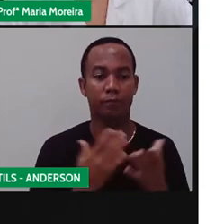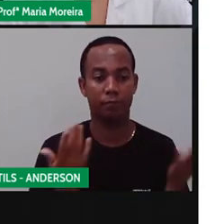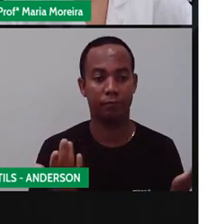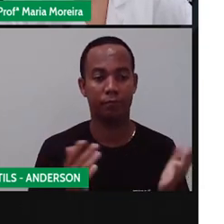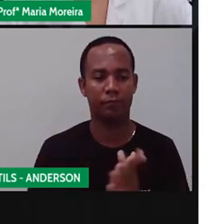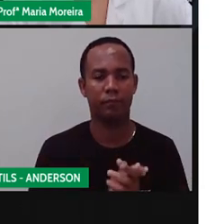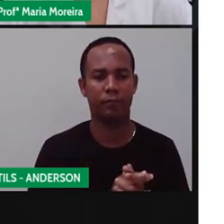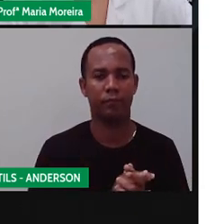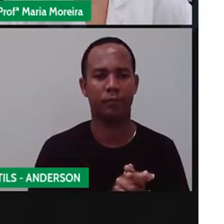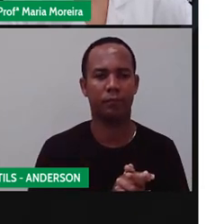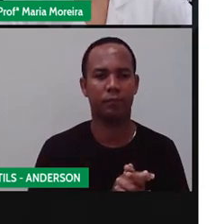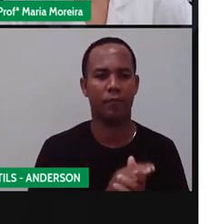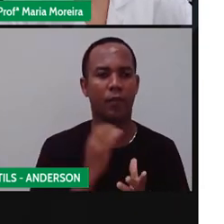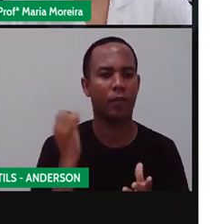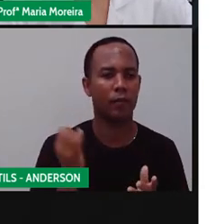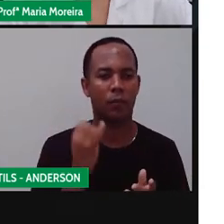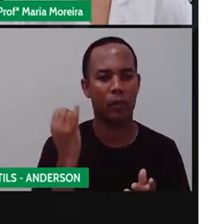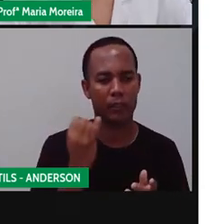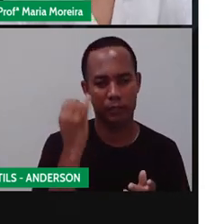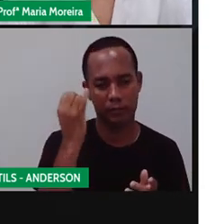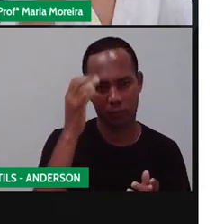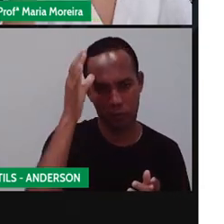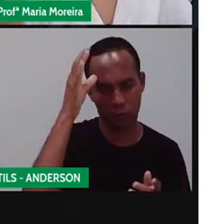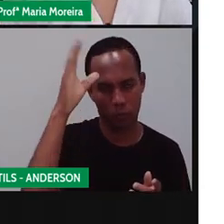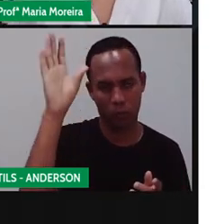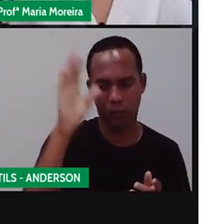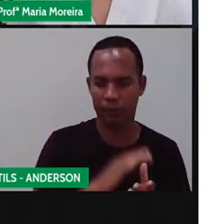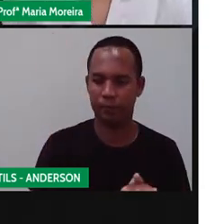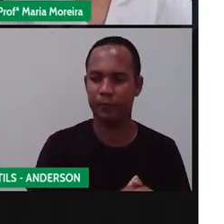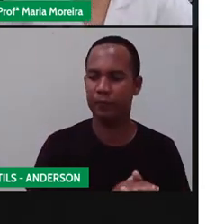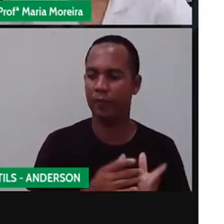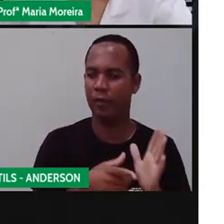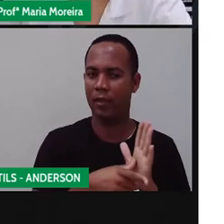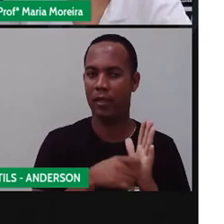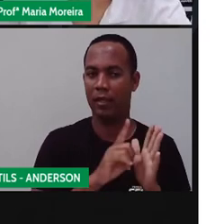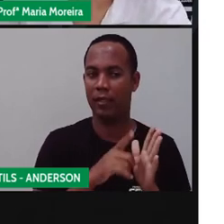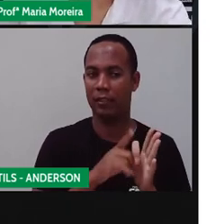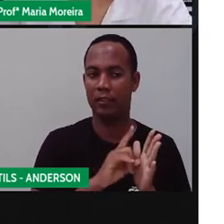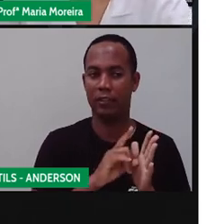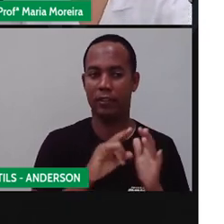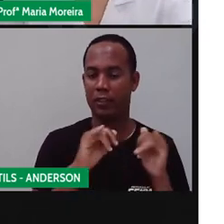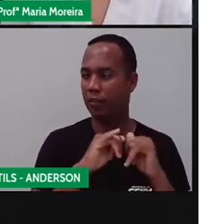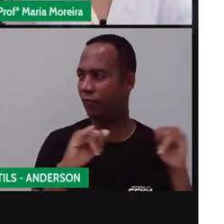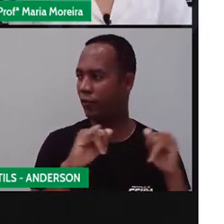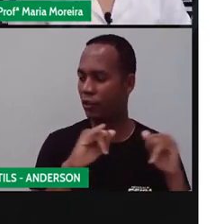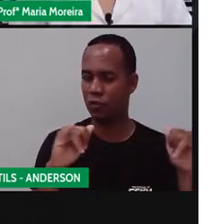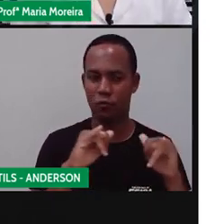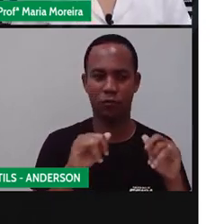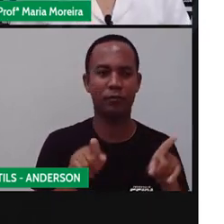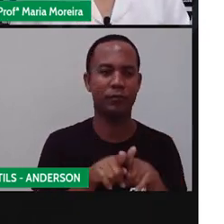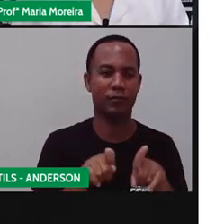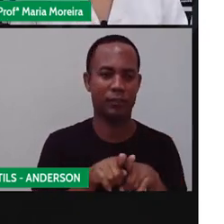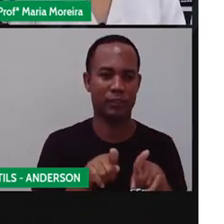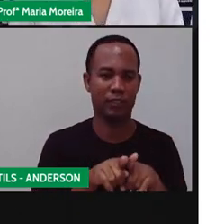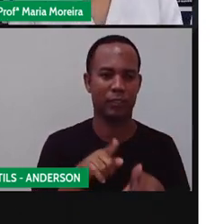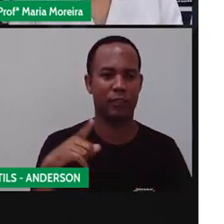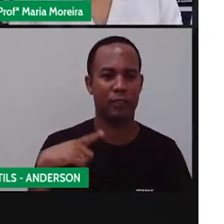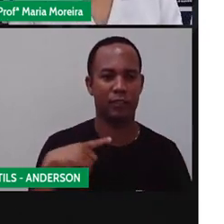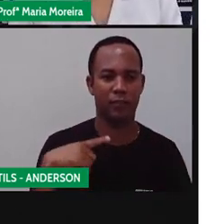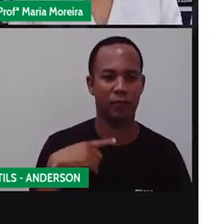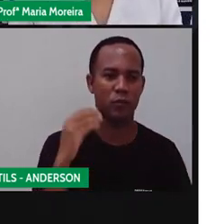bastante aí a importância da cultura. Antes, Anderson, desses recadinhos, os beijinhos, né?